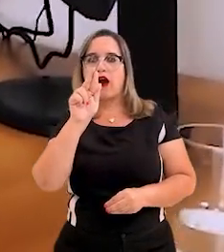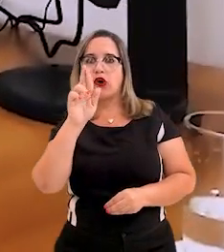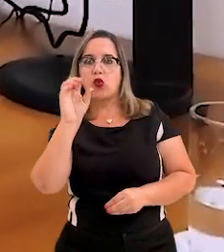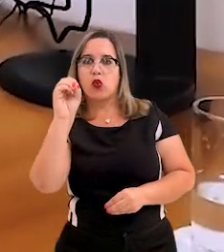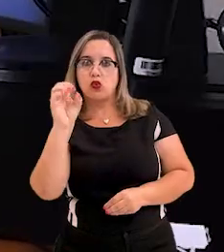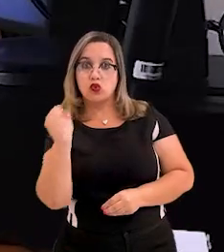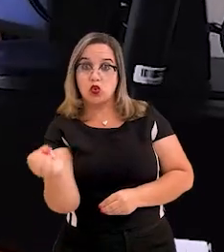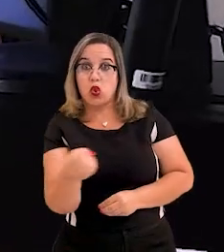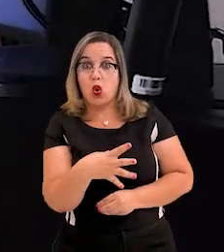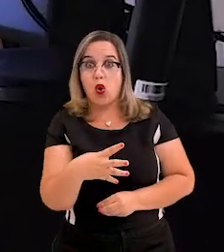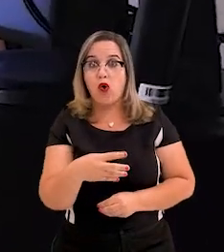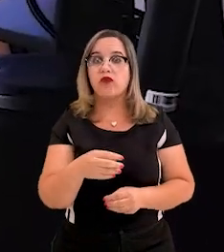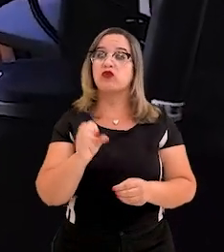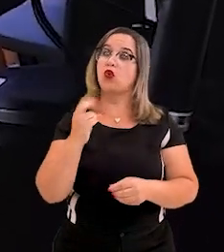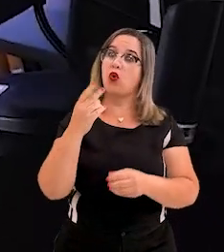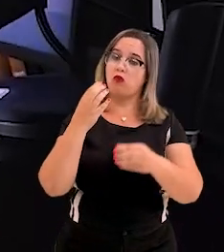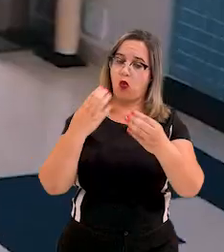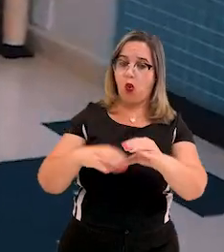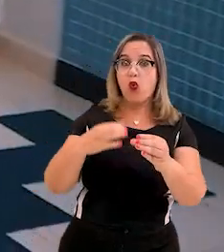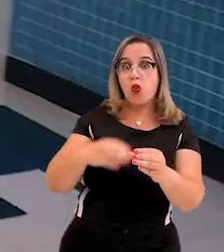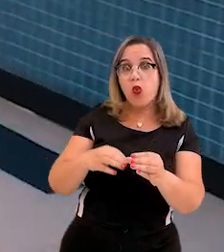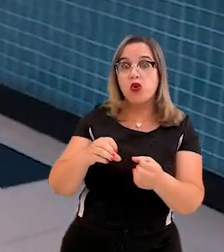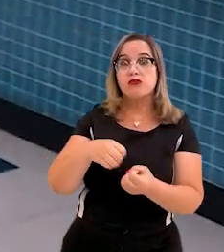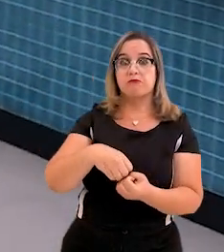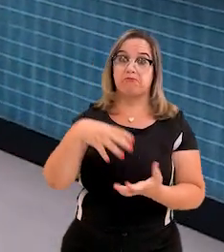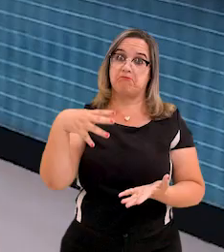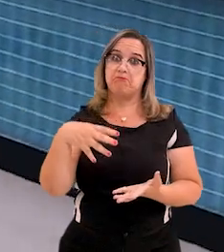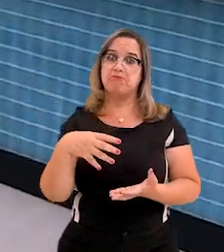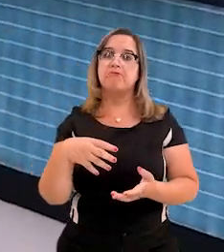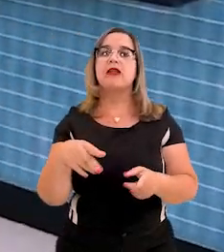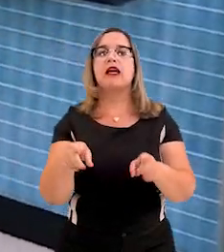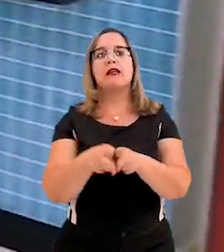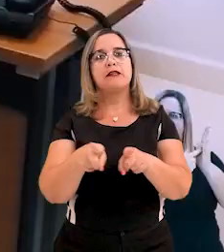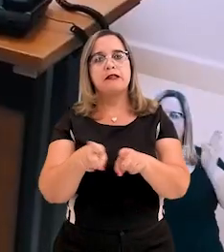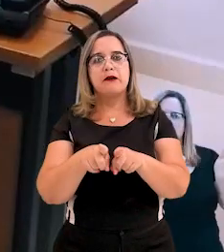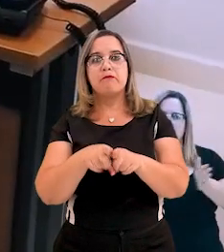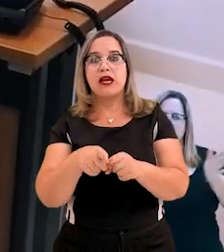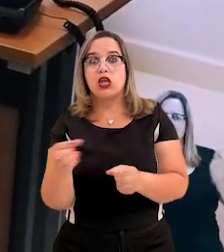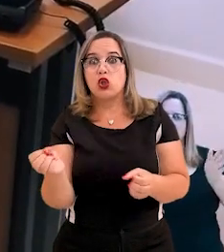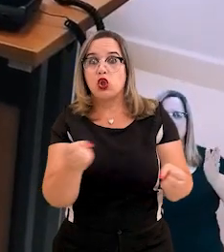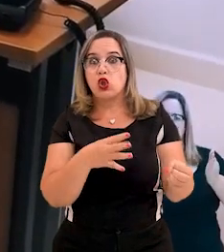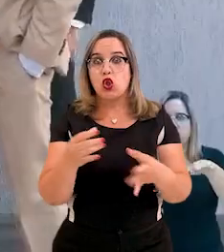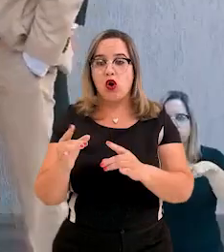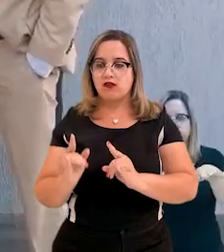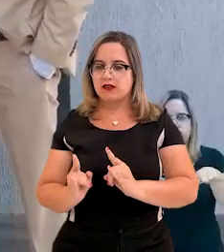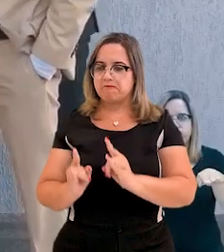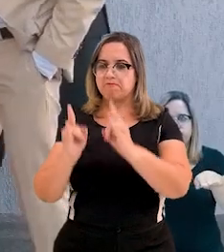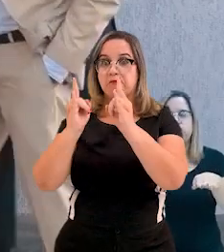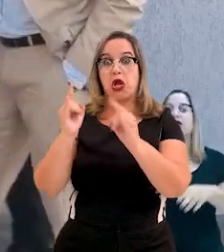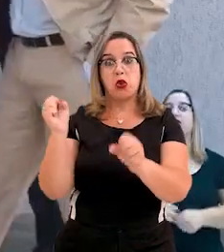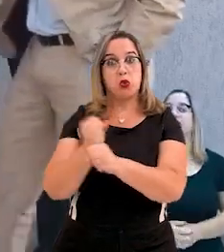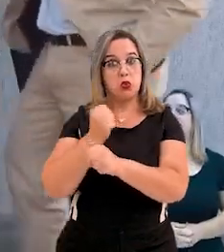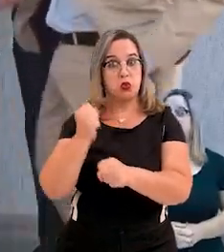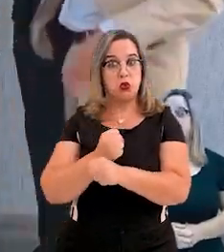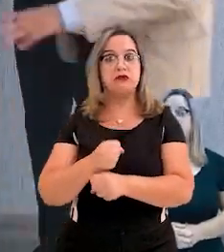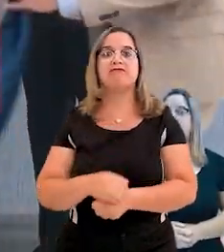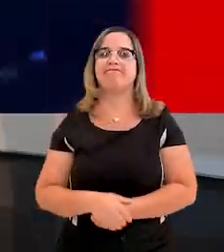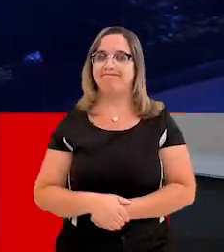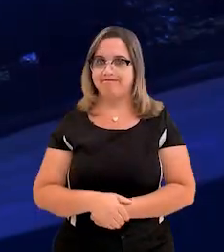cargos, realização de concursos e até mesmo a criação de novas promotorias.